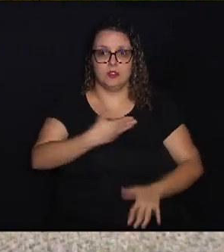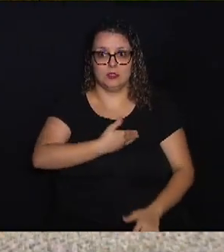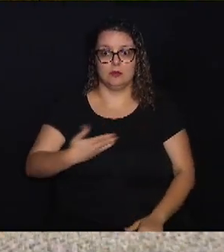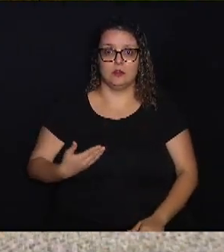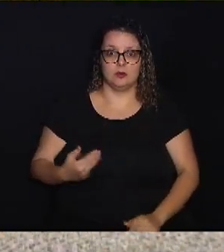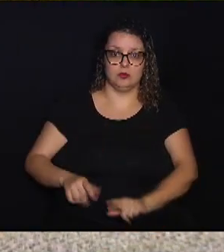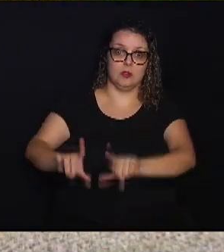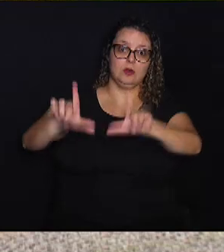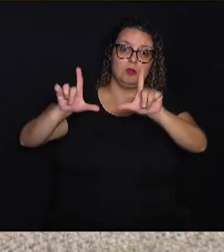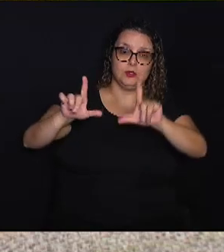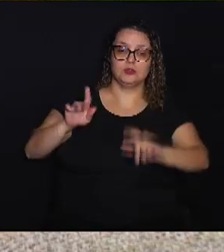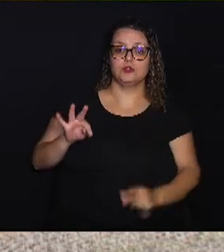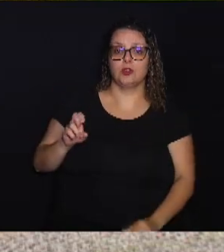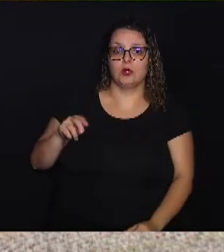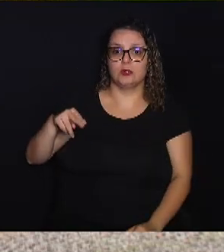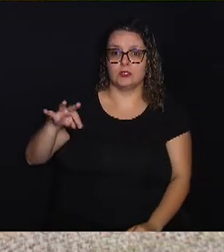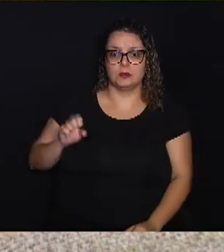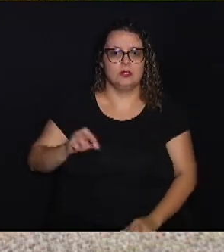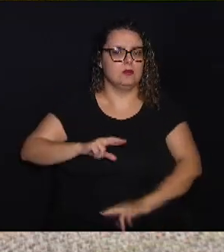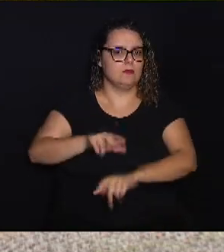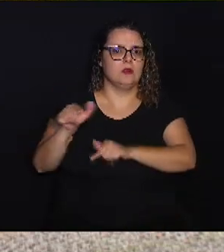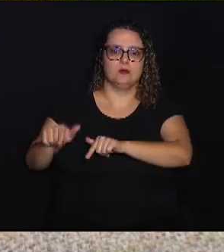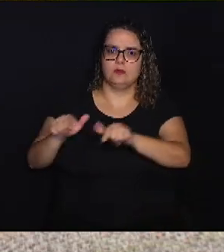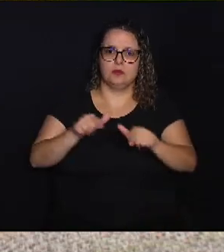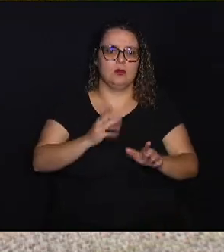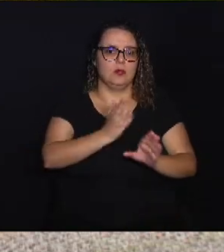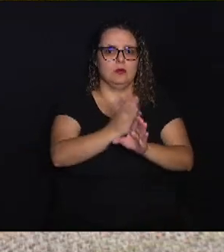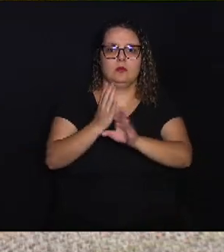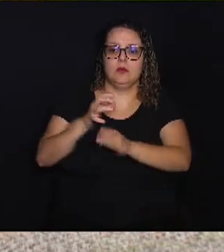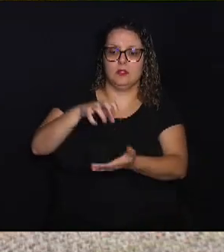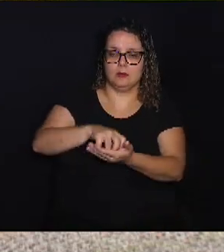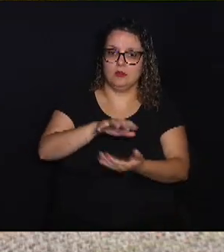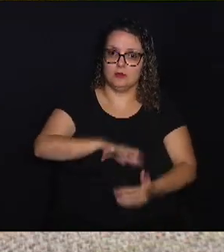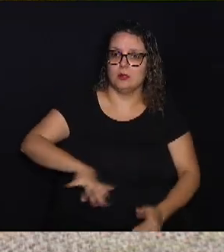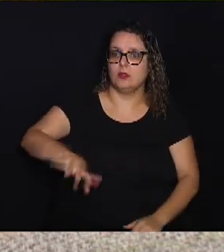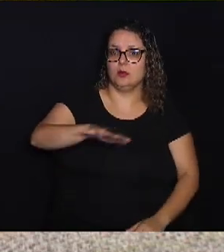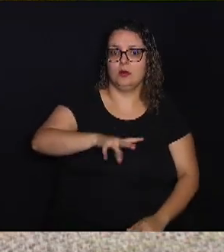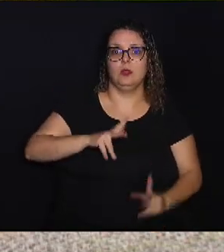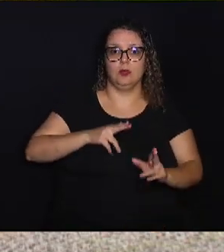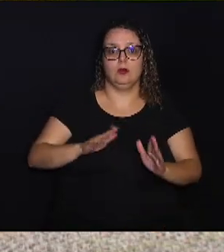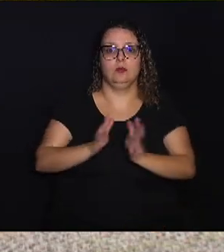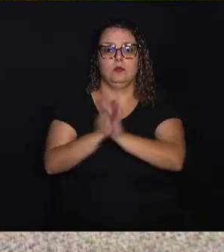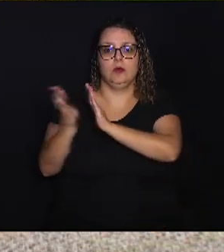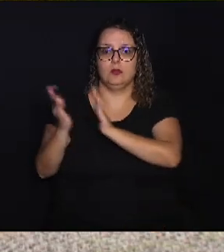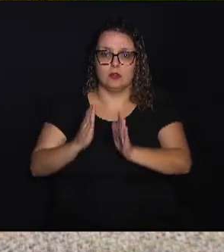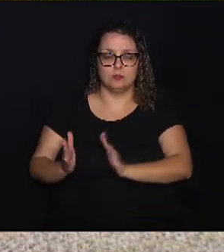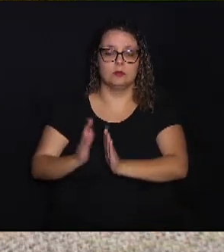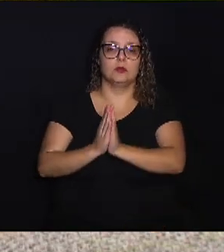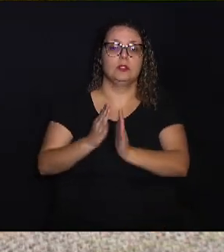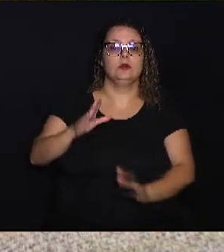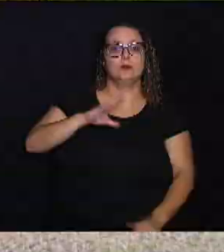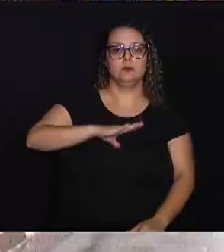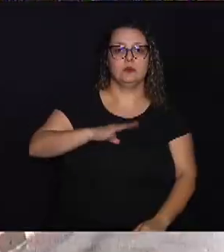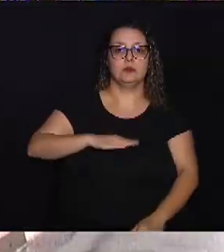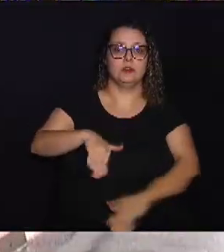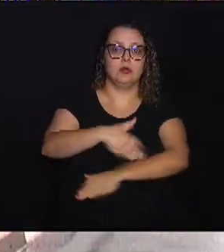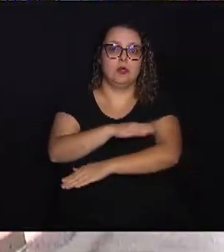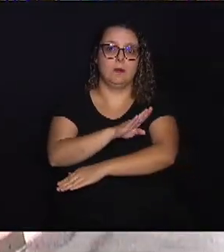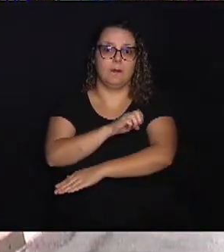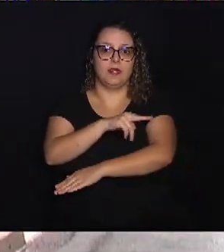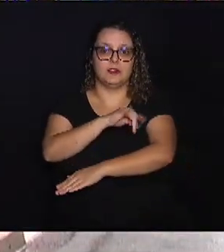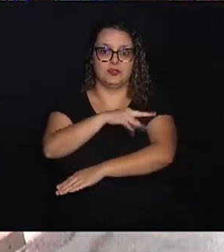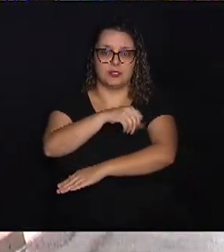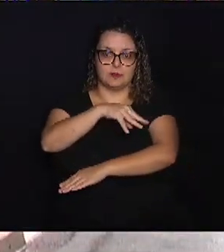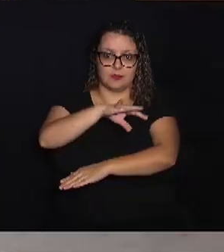tótens podem ser encontrados em vários lugares da área central da cidade, como na Biblioteca Municipal na Avenida Benjamin Constant, na